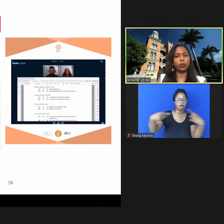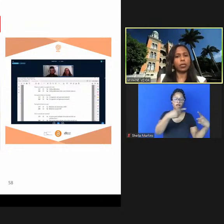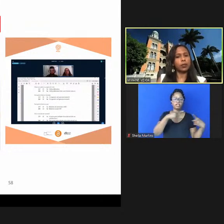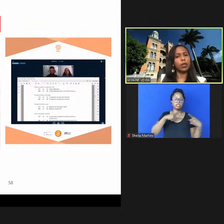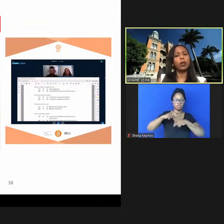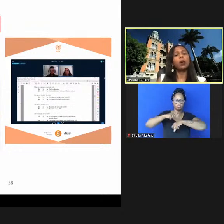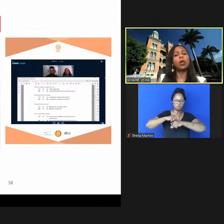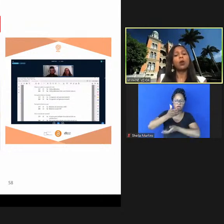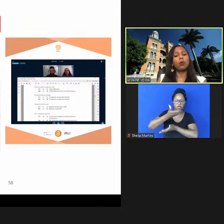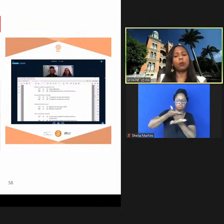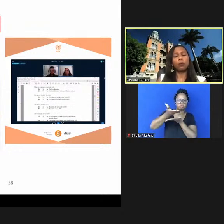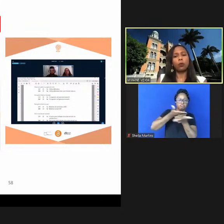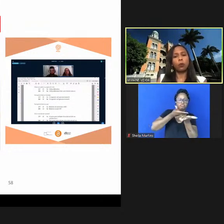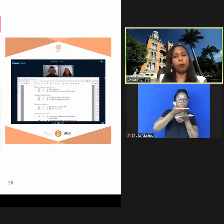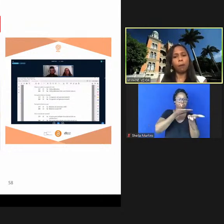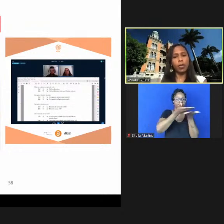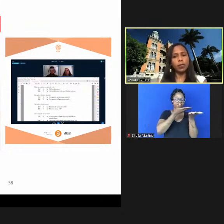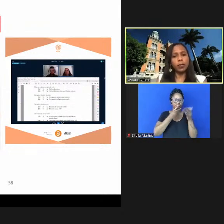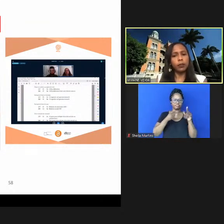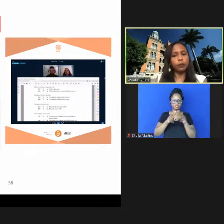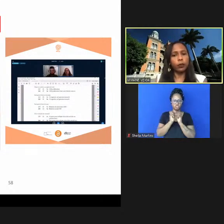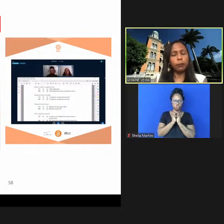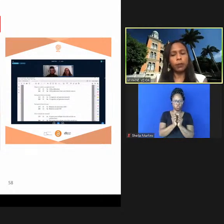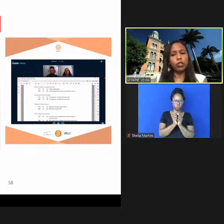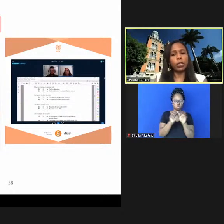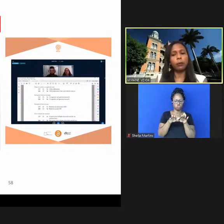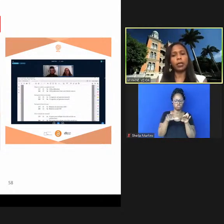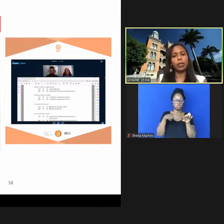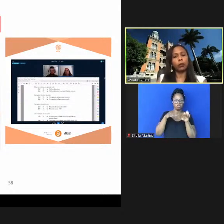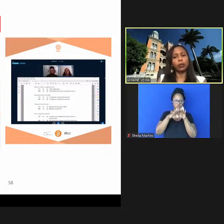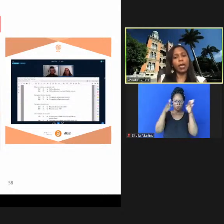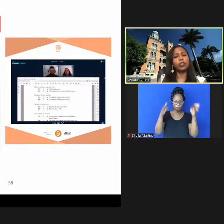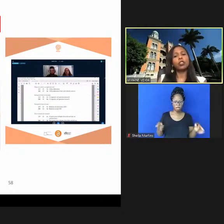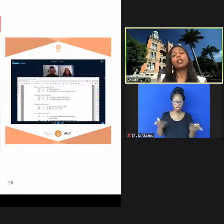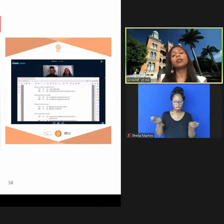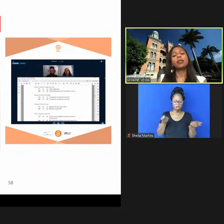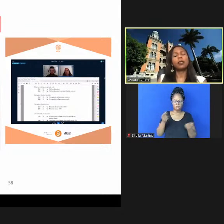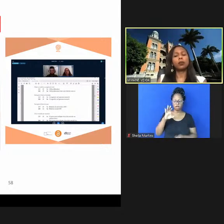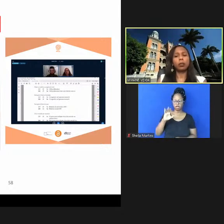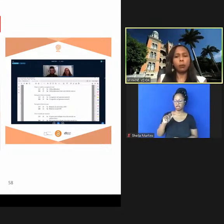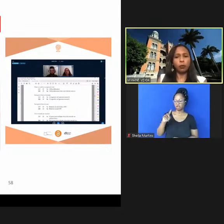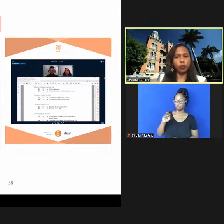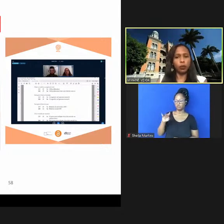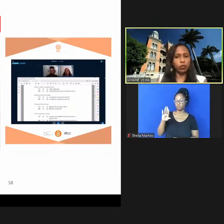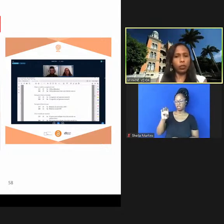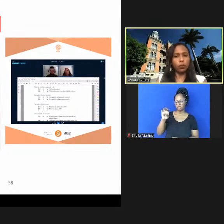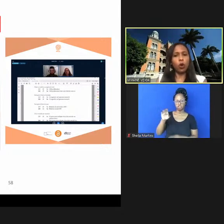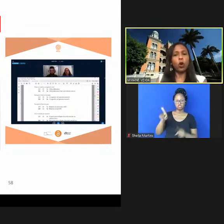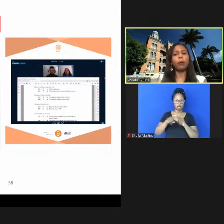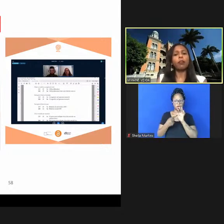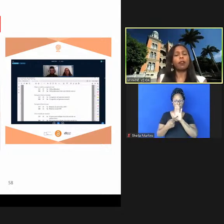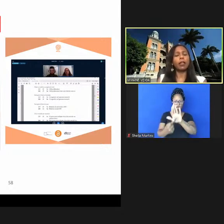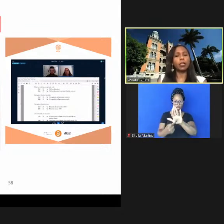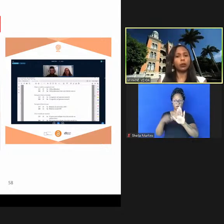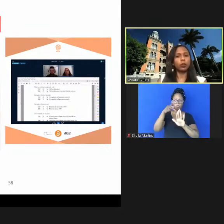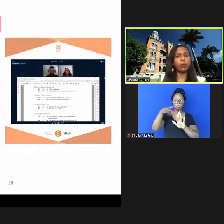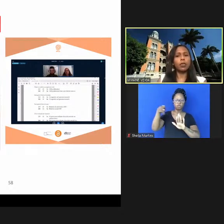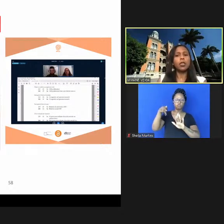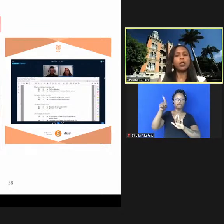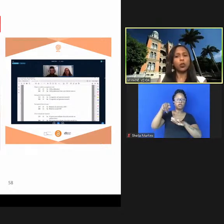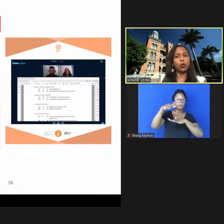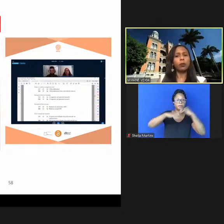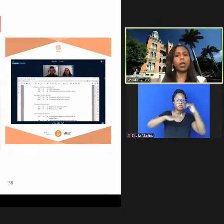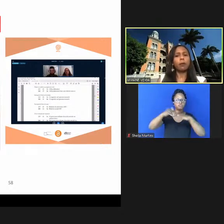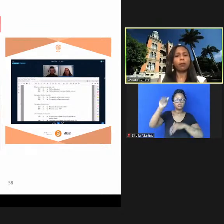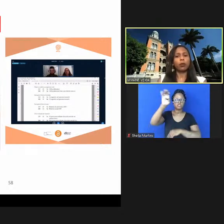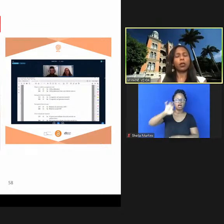de articulação com uma mesa que foi mediada pela Claudete trazendo também profissionais da Europa e falando também